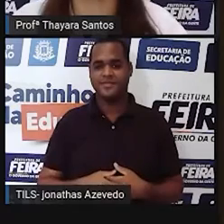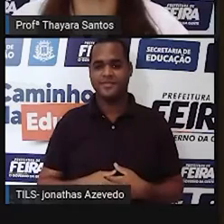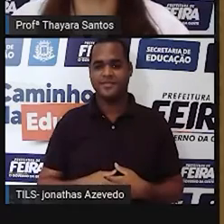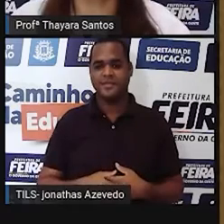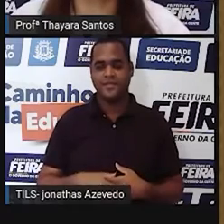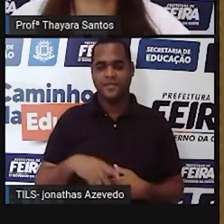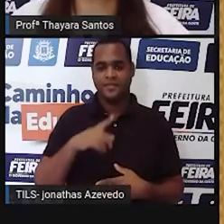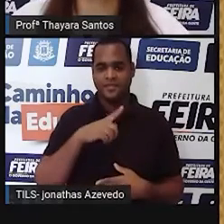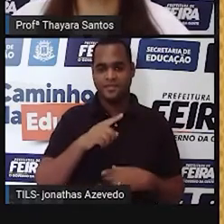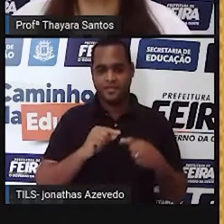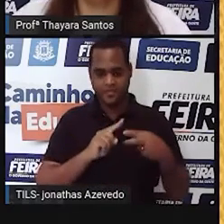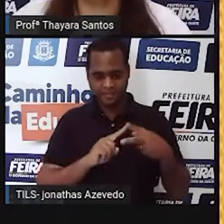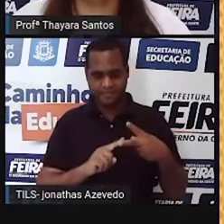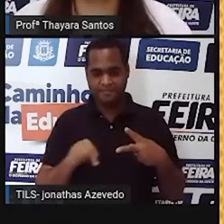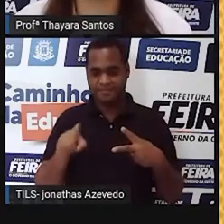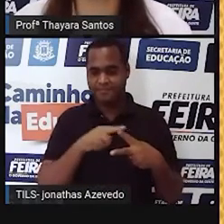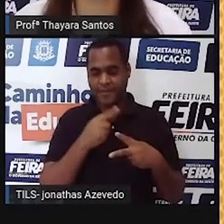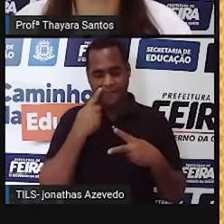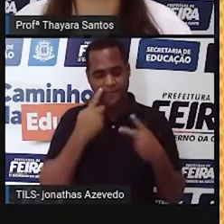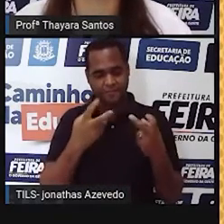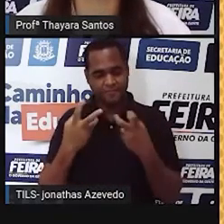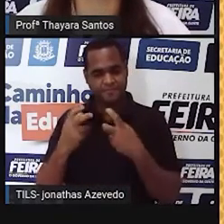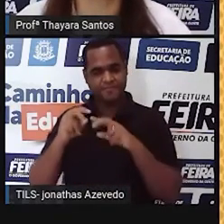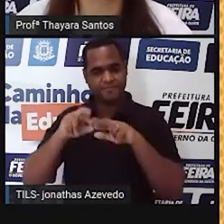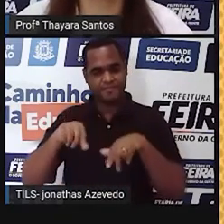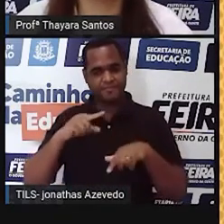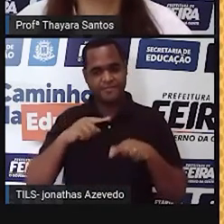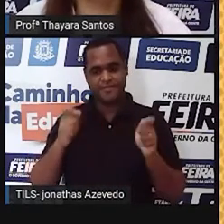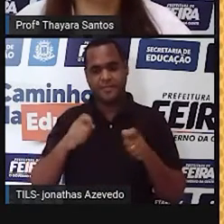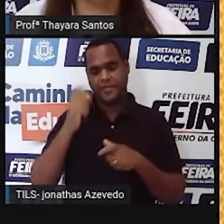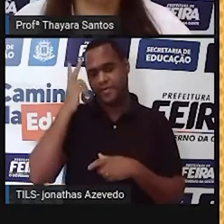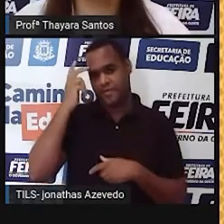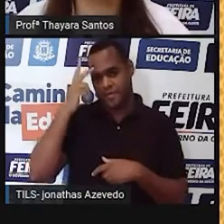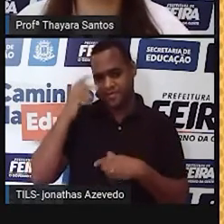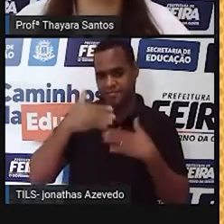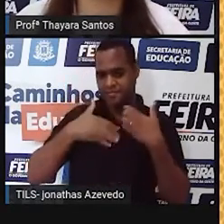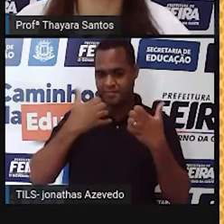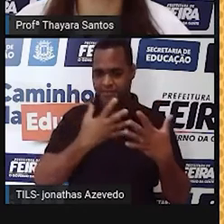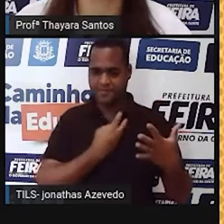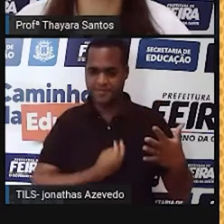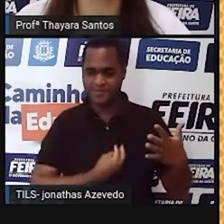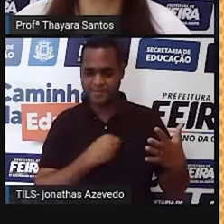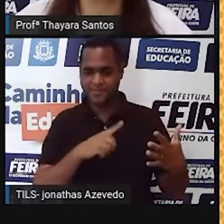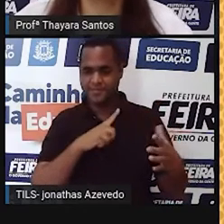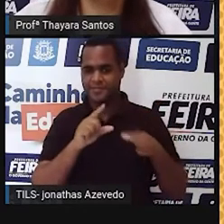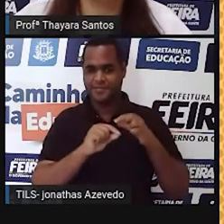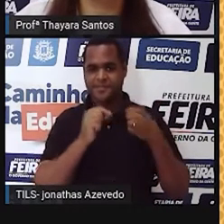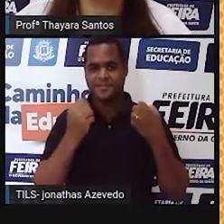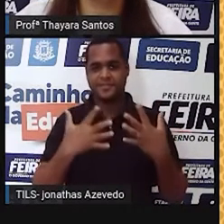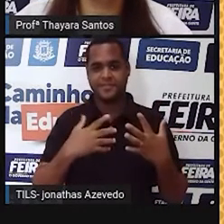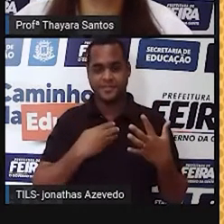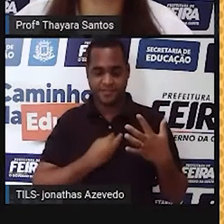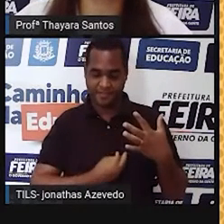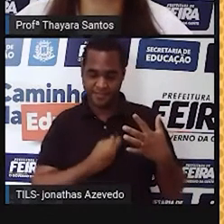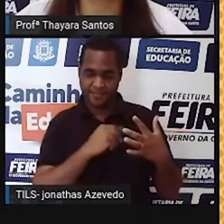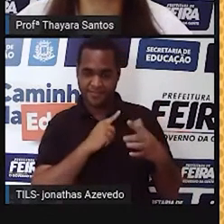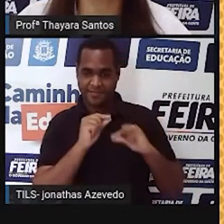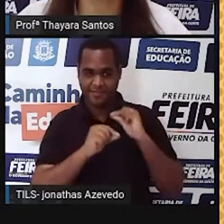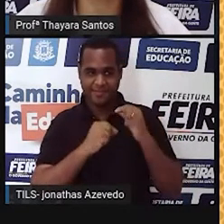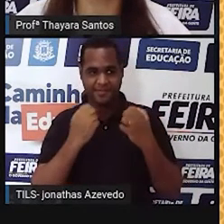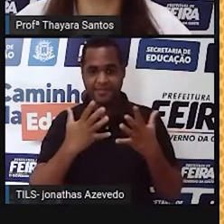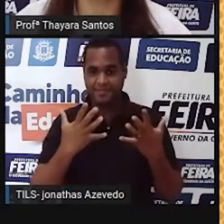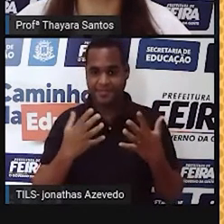Então, como a gente já viu, a reprodução é processo natural dos seres vivos, pelo qual eles produzem os descendentes. Porque o